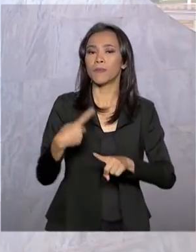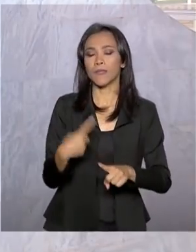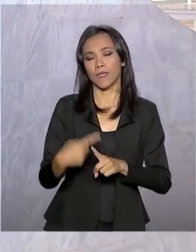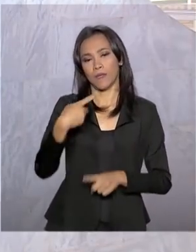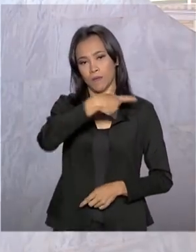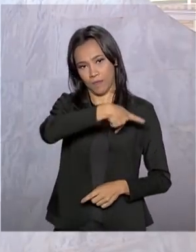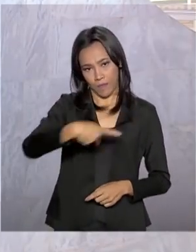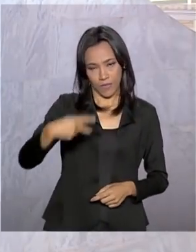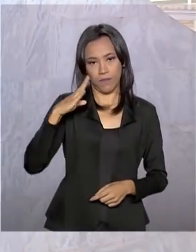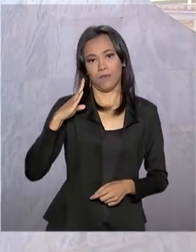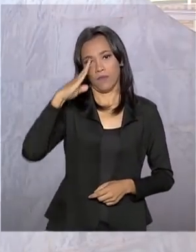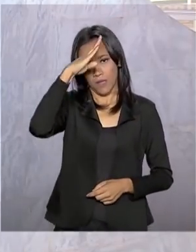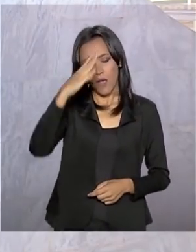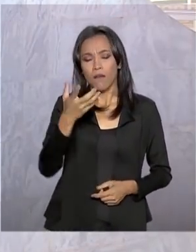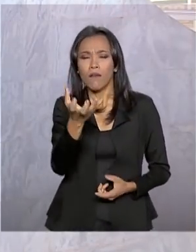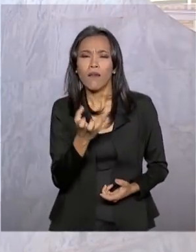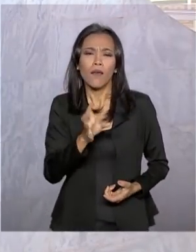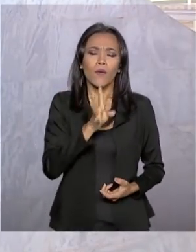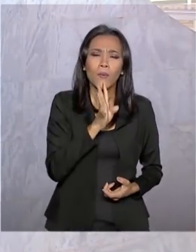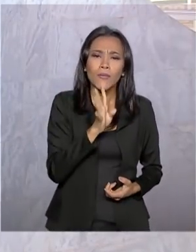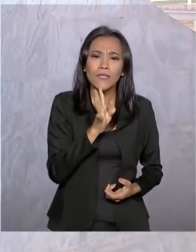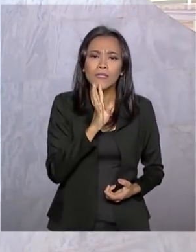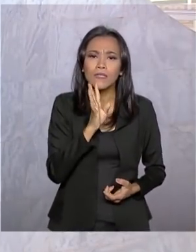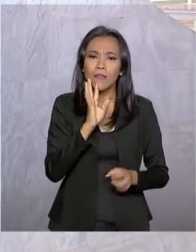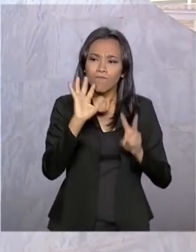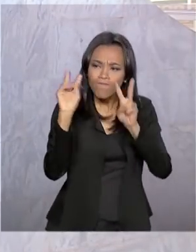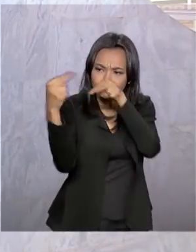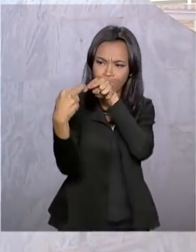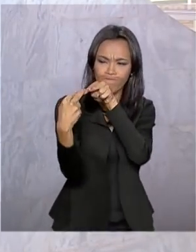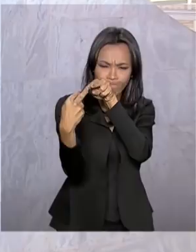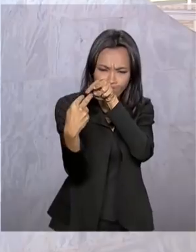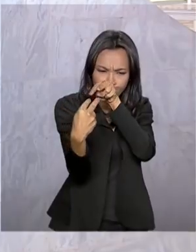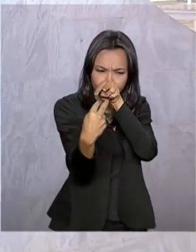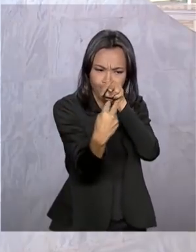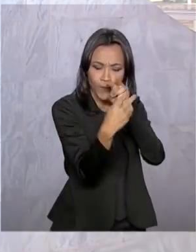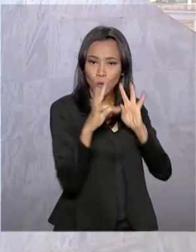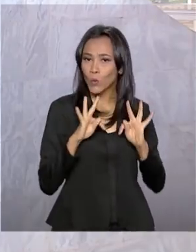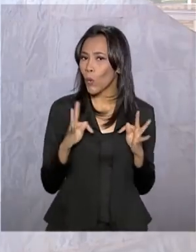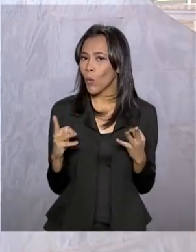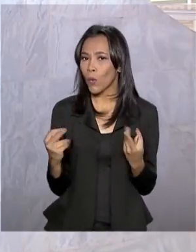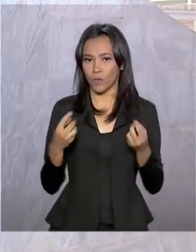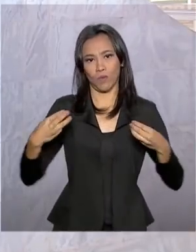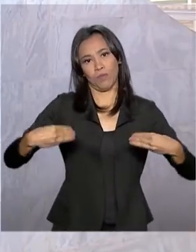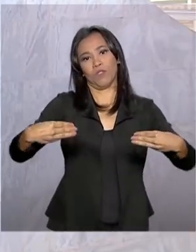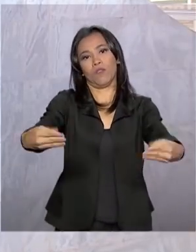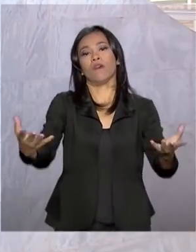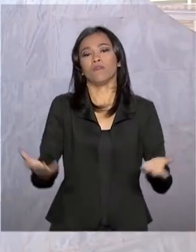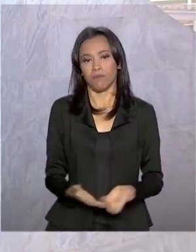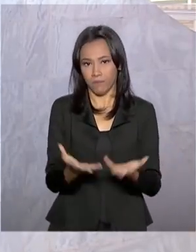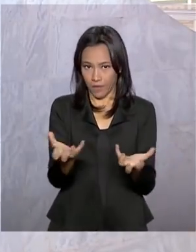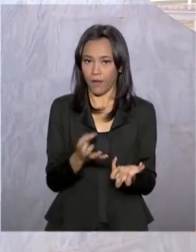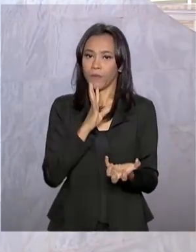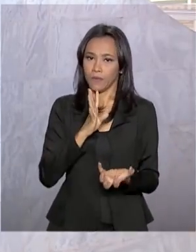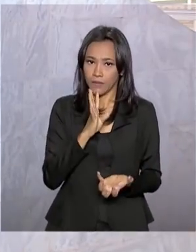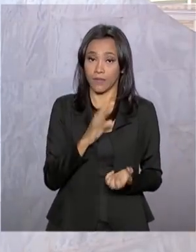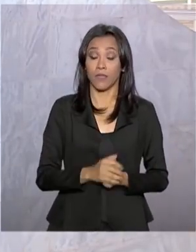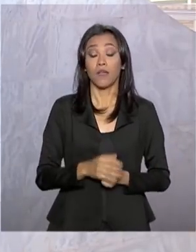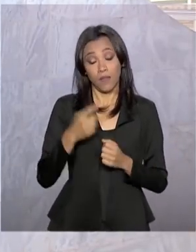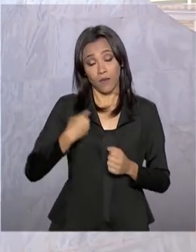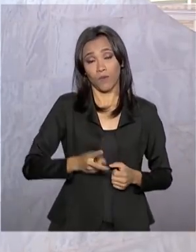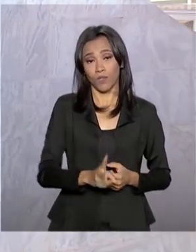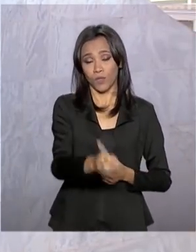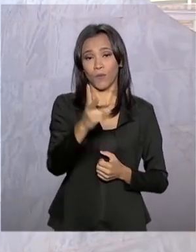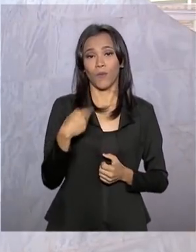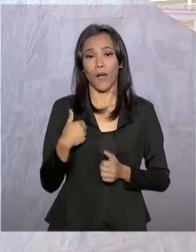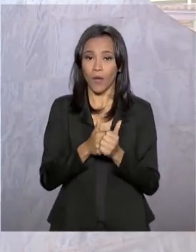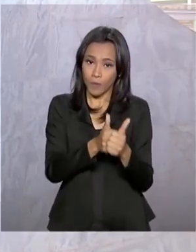Jair Bolsonaro pretende conhecer pessoalmente todos os ministérios. E a gente continua por aqui acompanhando a agenda do presidente